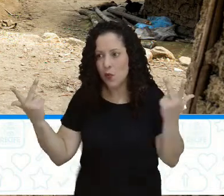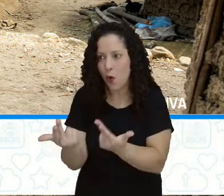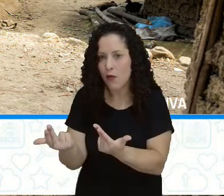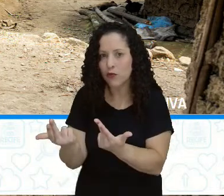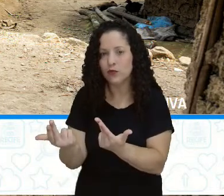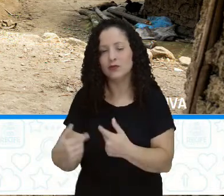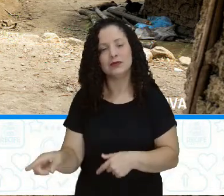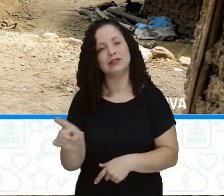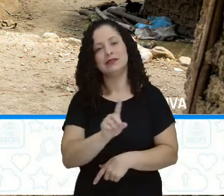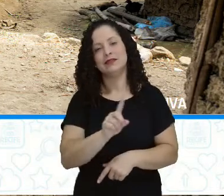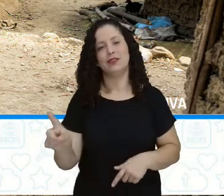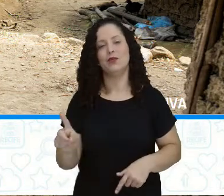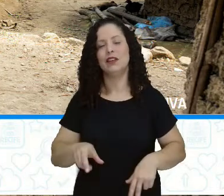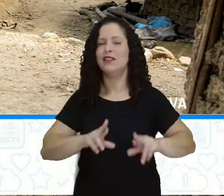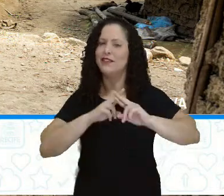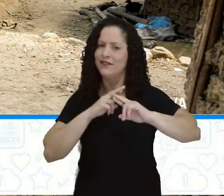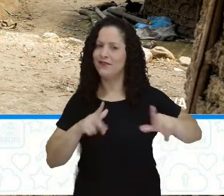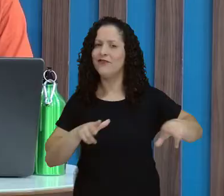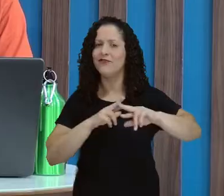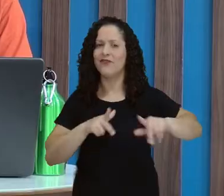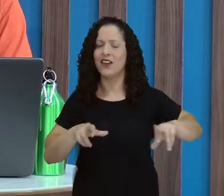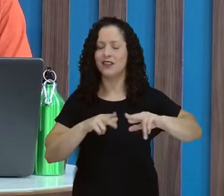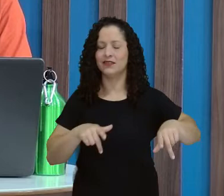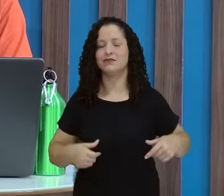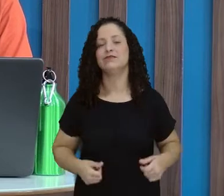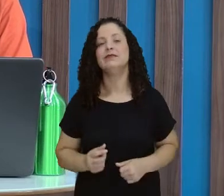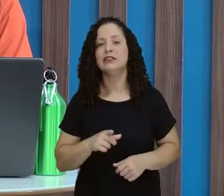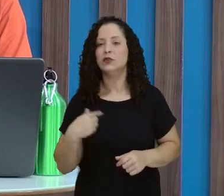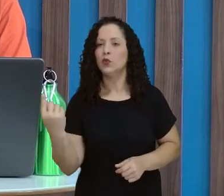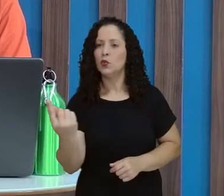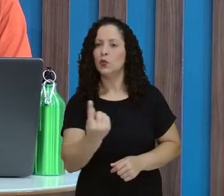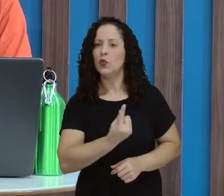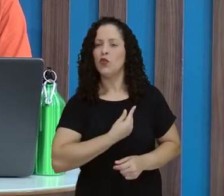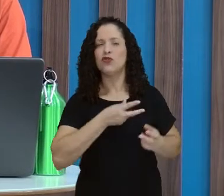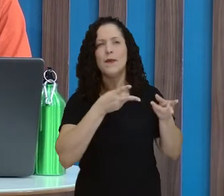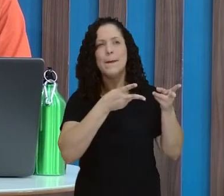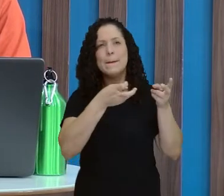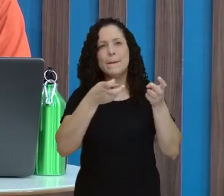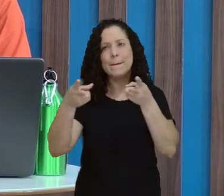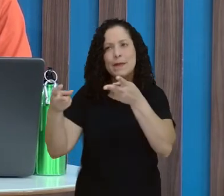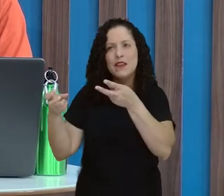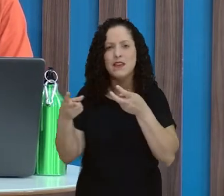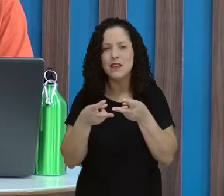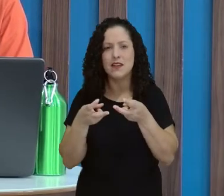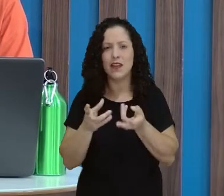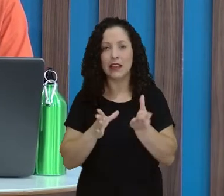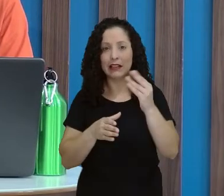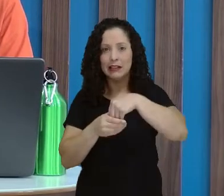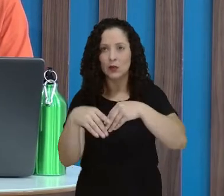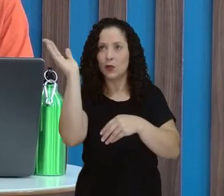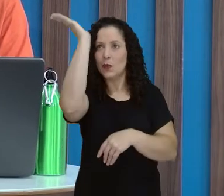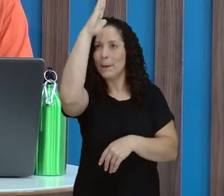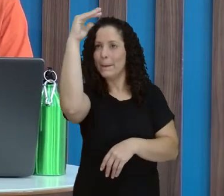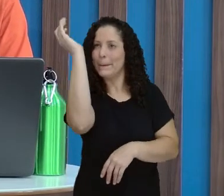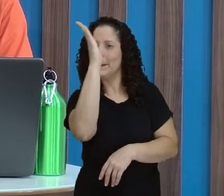De jeito nenhum, professora Sinara. E a gente percebe que o nosso Brasil, por ter